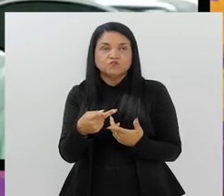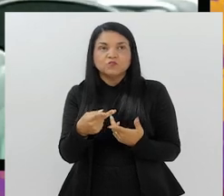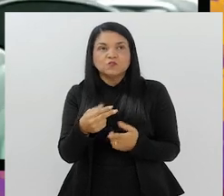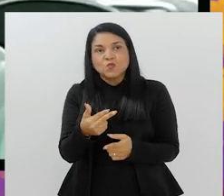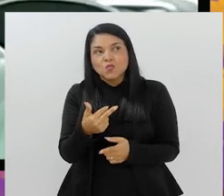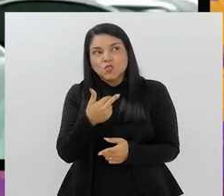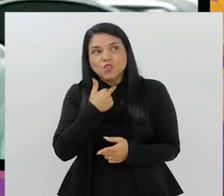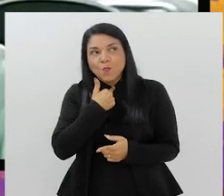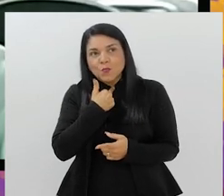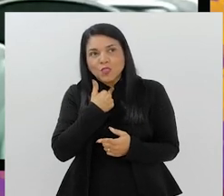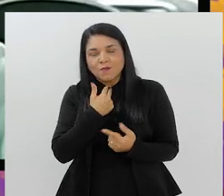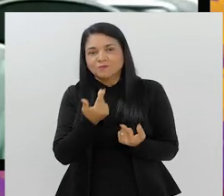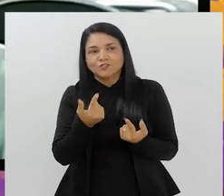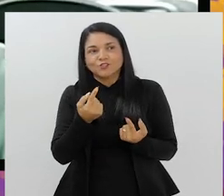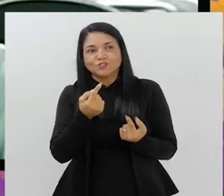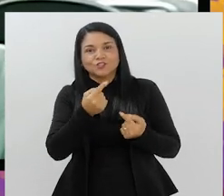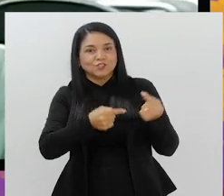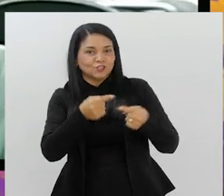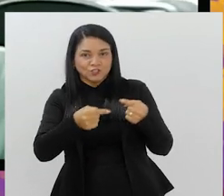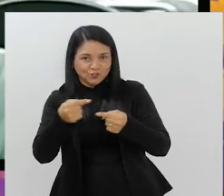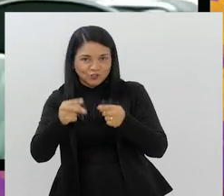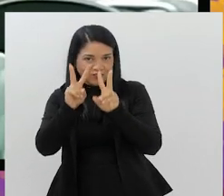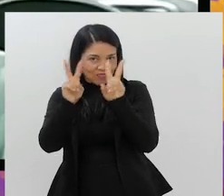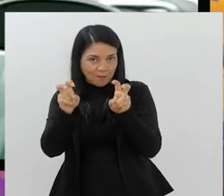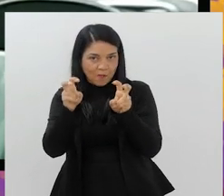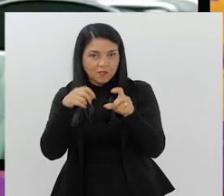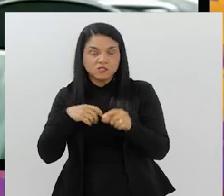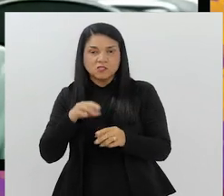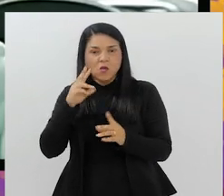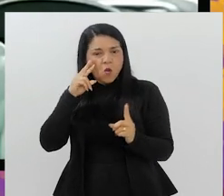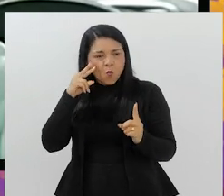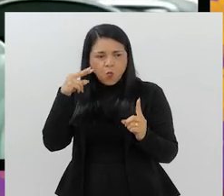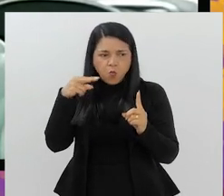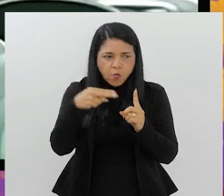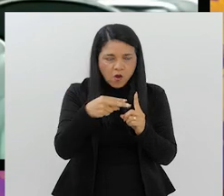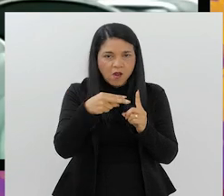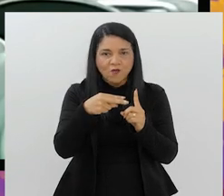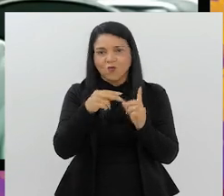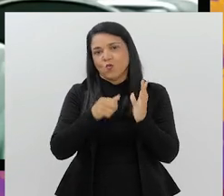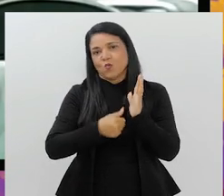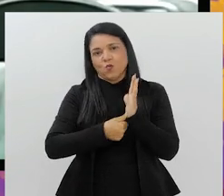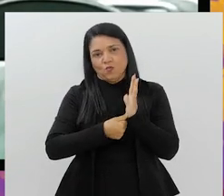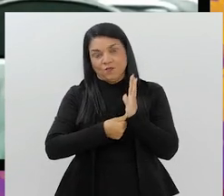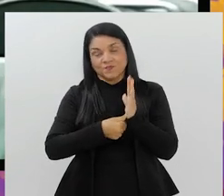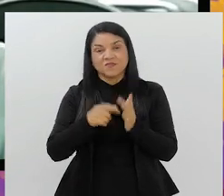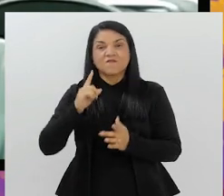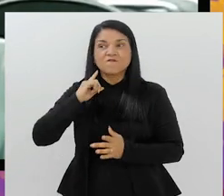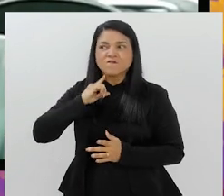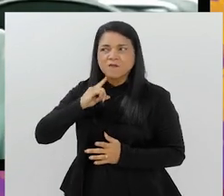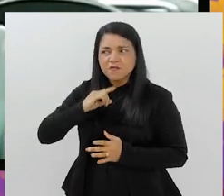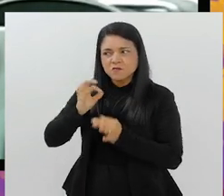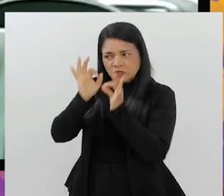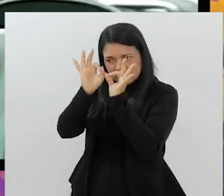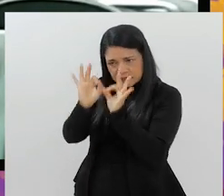considerar essa discussão ou debater esse tema só olhando o prisma dos clubes. O Flamengo está certo